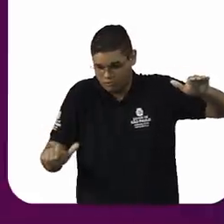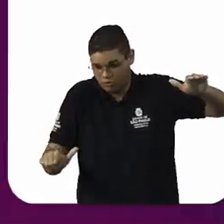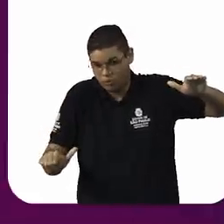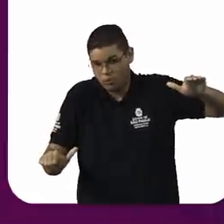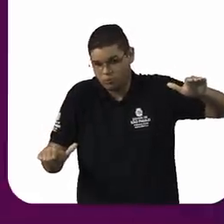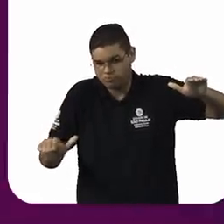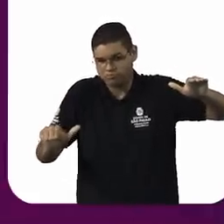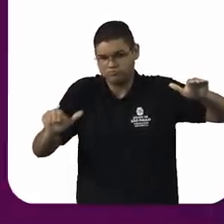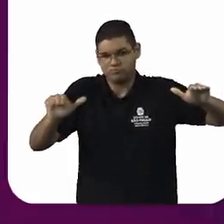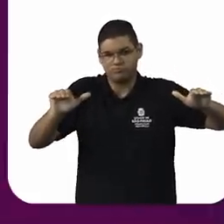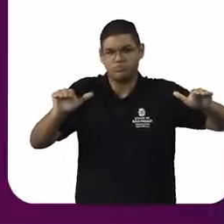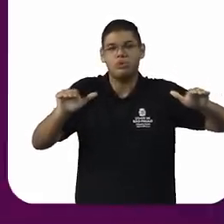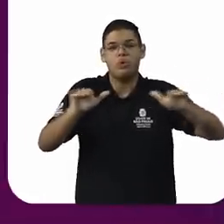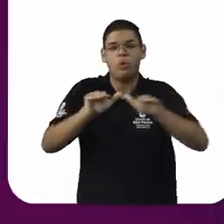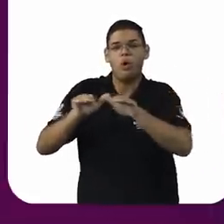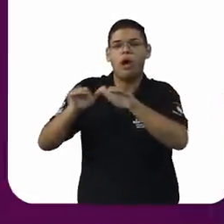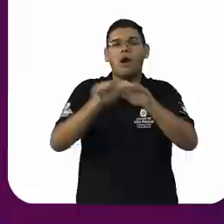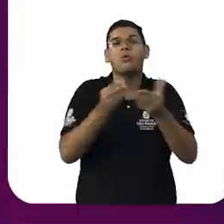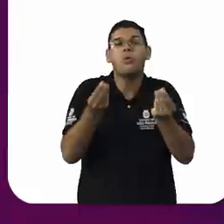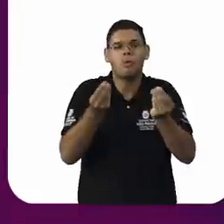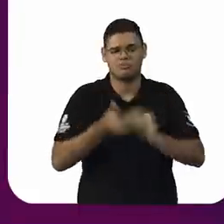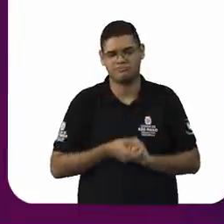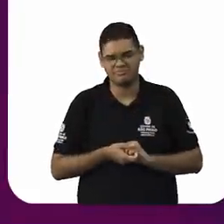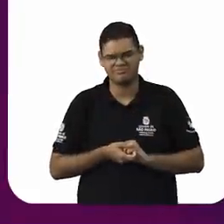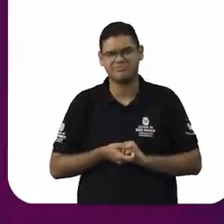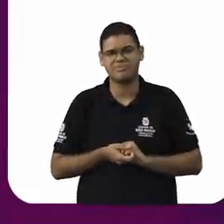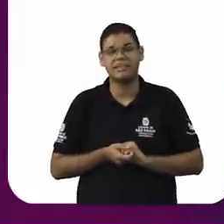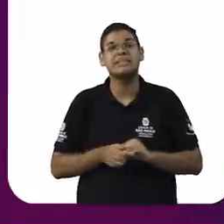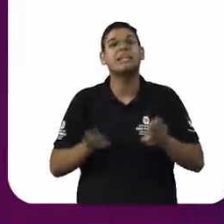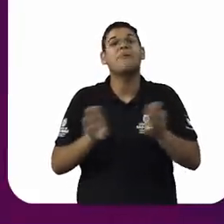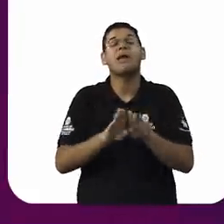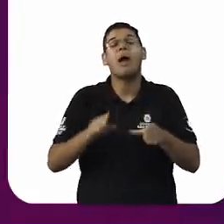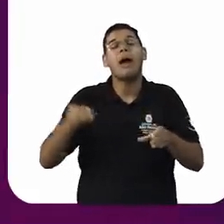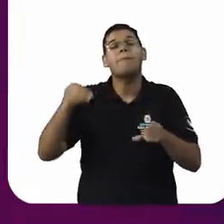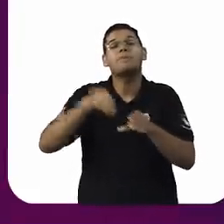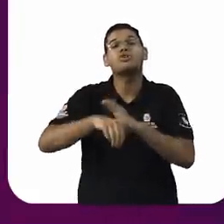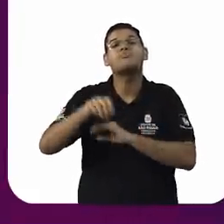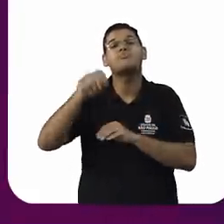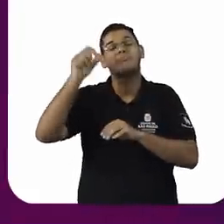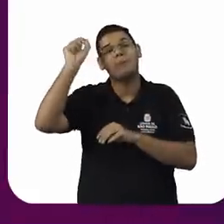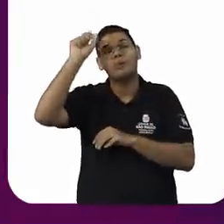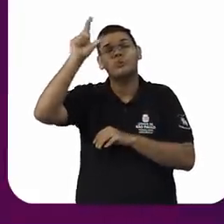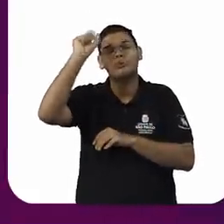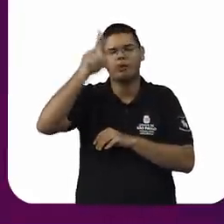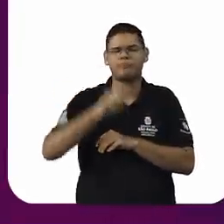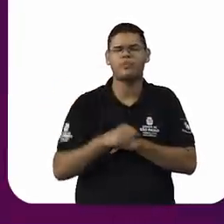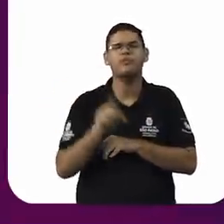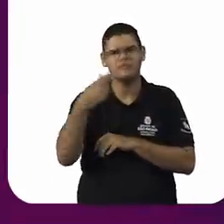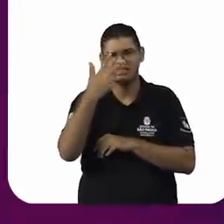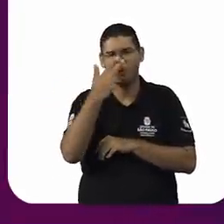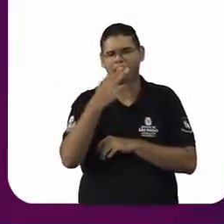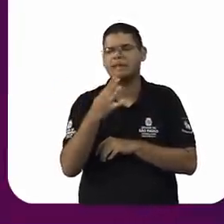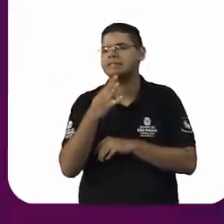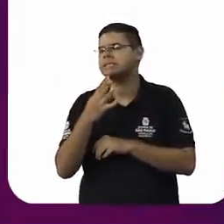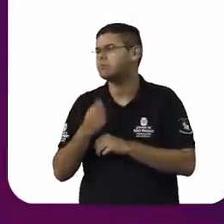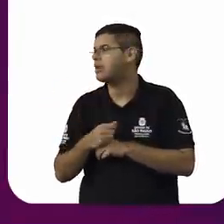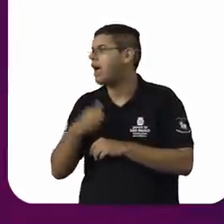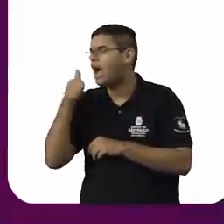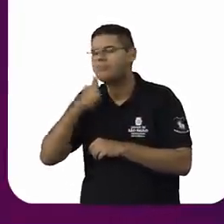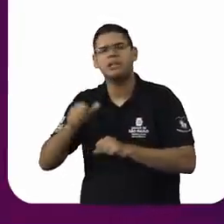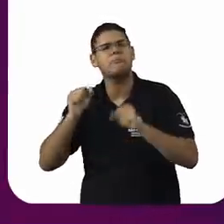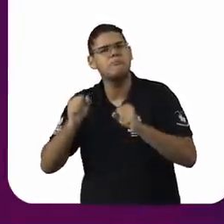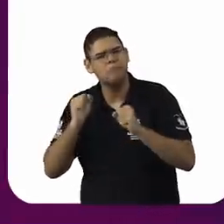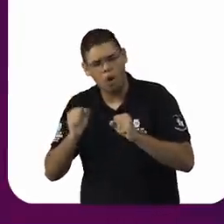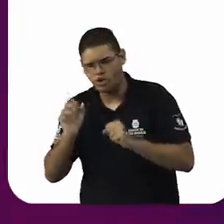dos papéis sociais, em que você reconhece que uma menina pode sim exercer um cargo de liderança e um homem, um menino, ele